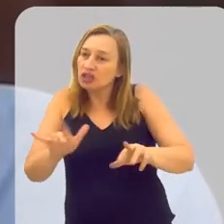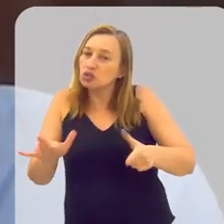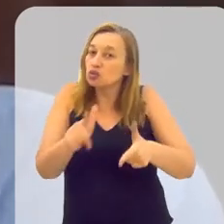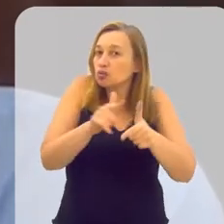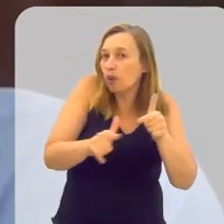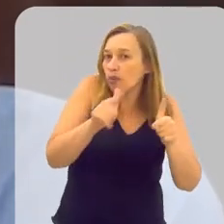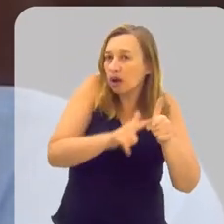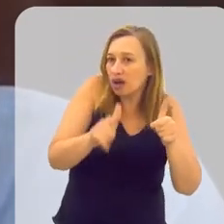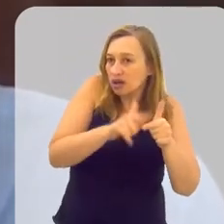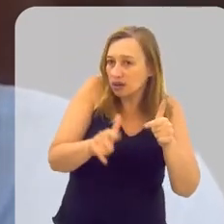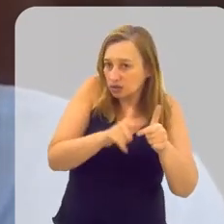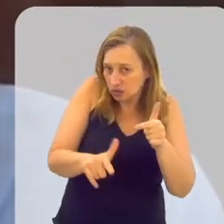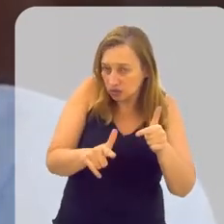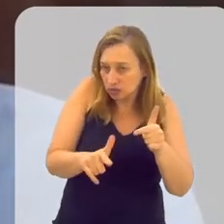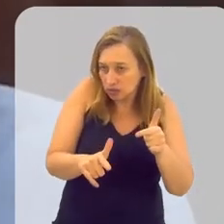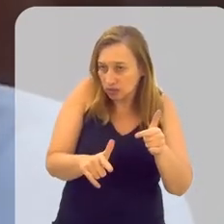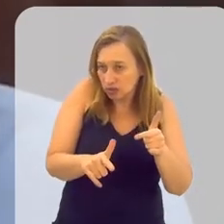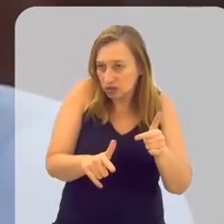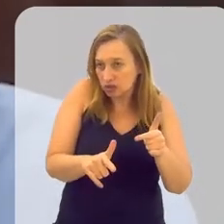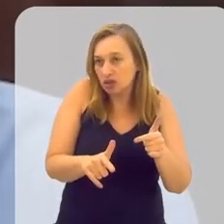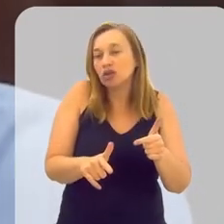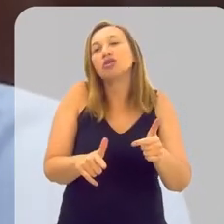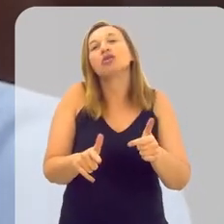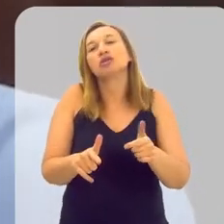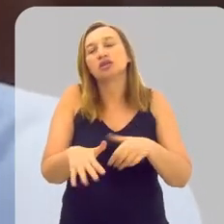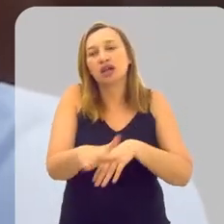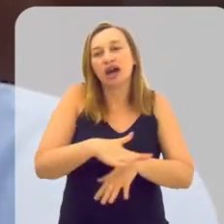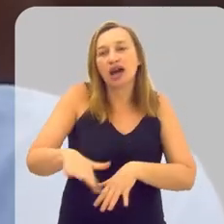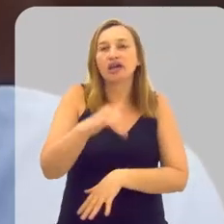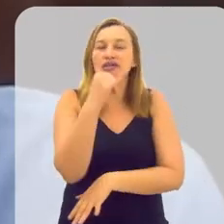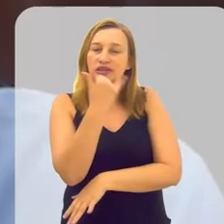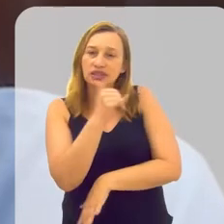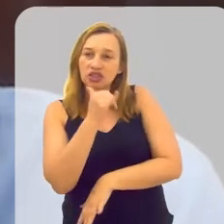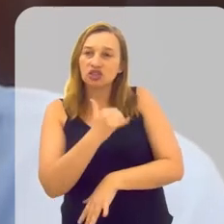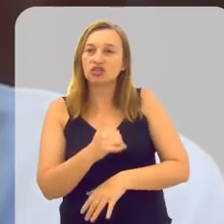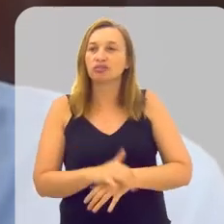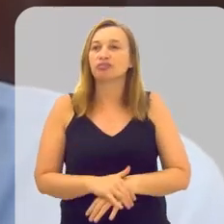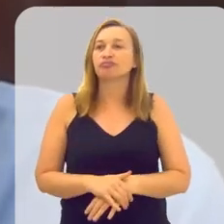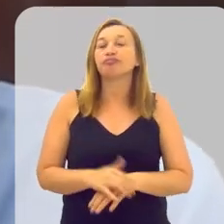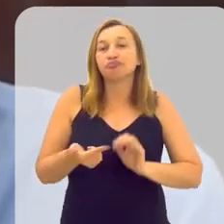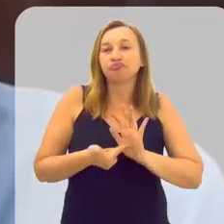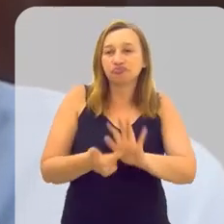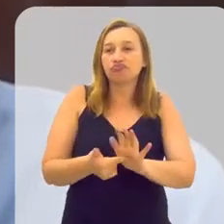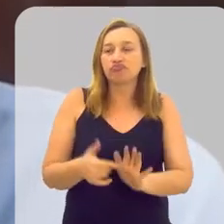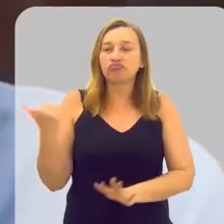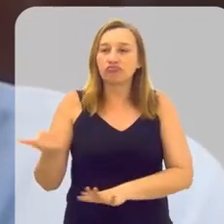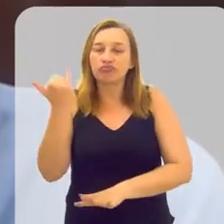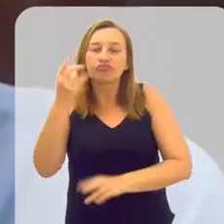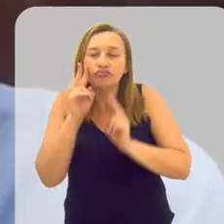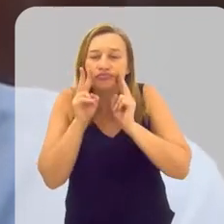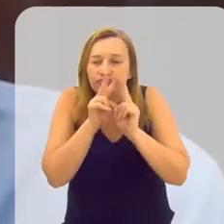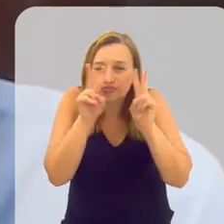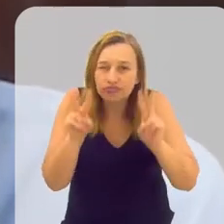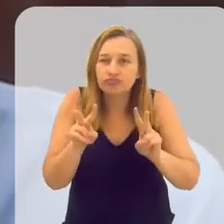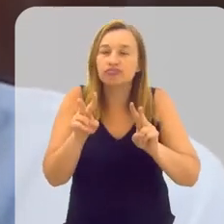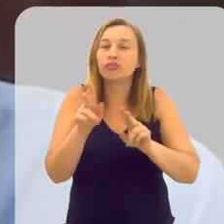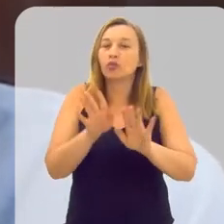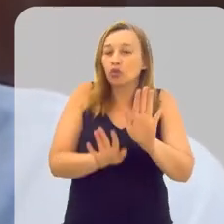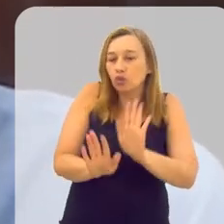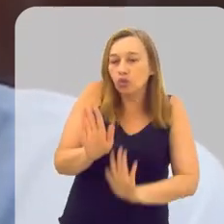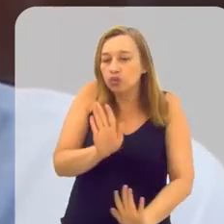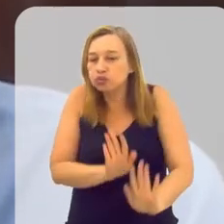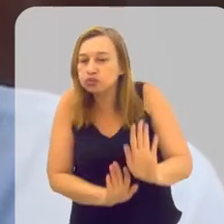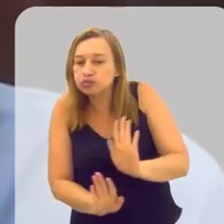diversos problemas, diversas disrupções específicas do mercado de energia. Isso demonstrou a importância da gente olhar